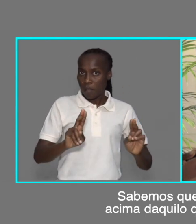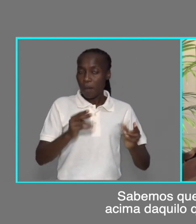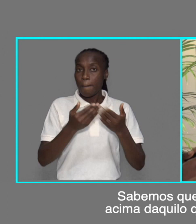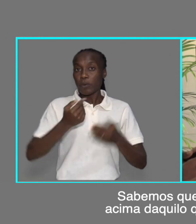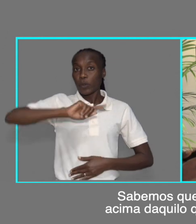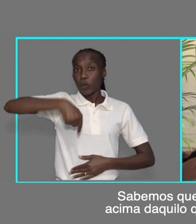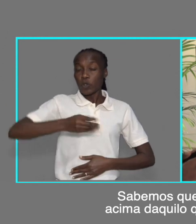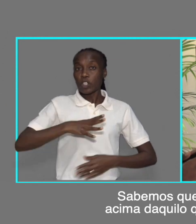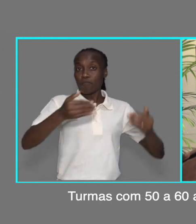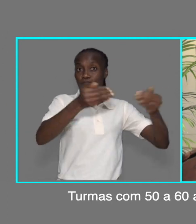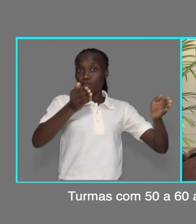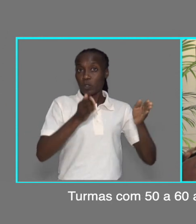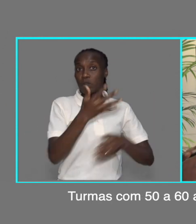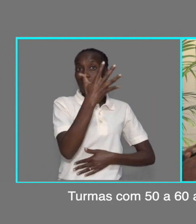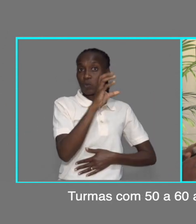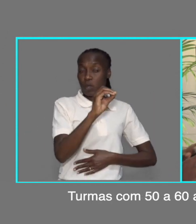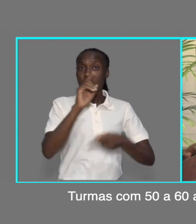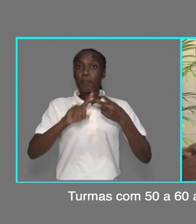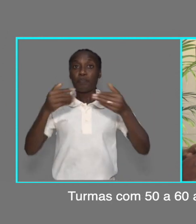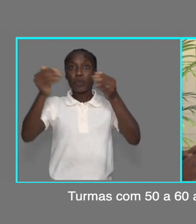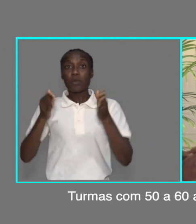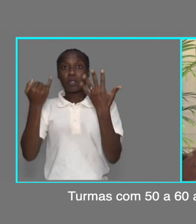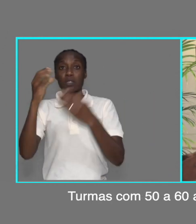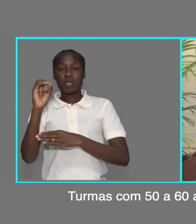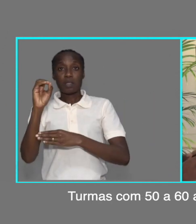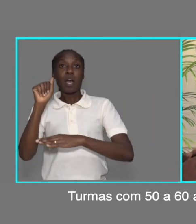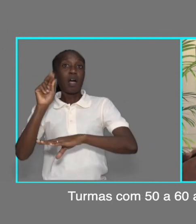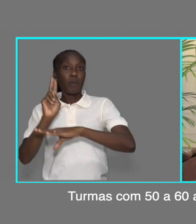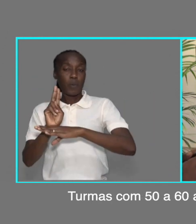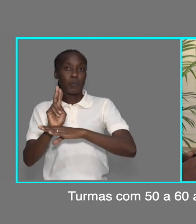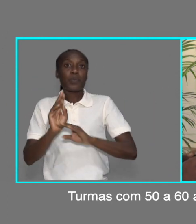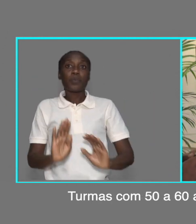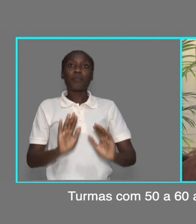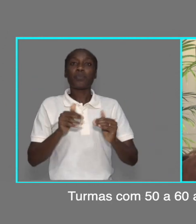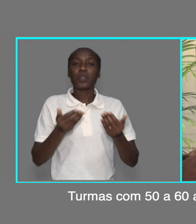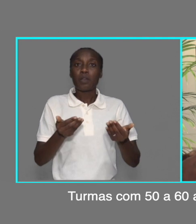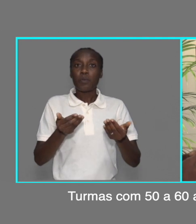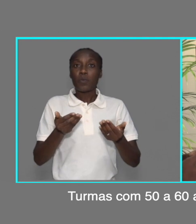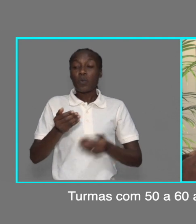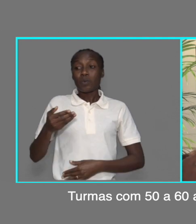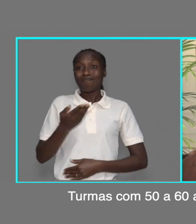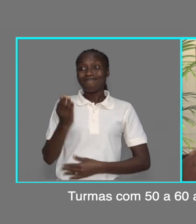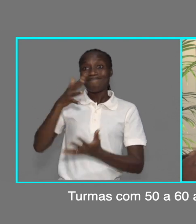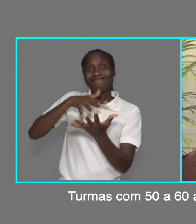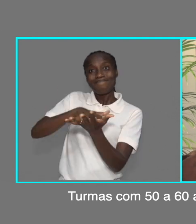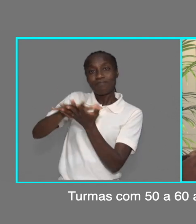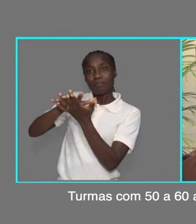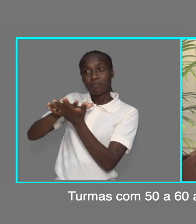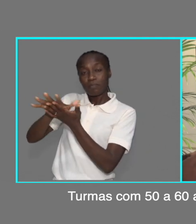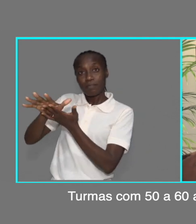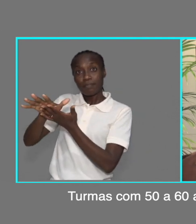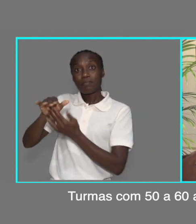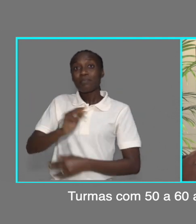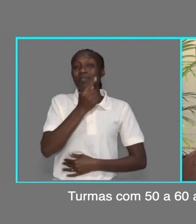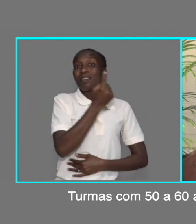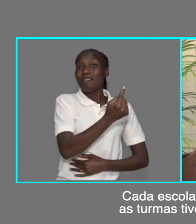normal, porque nós temos turmas com 50, 60 alunos, e a instrução que foi dada